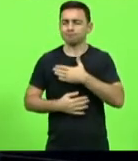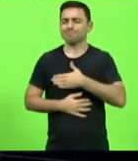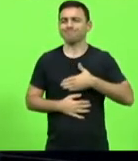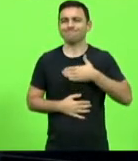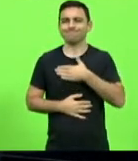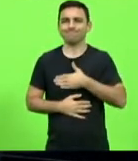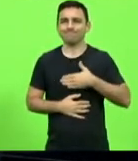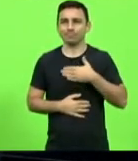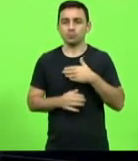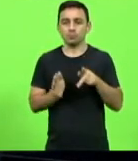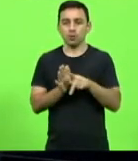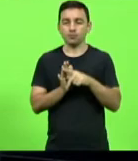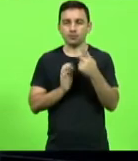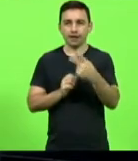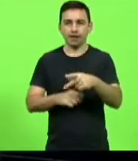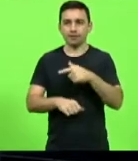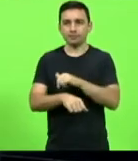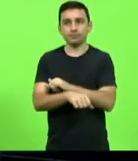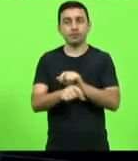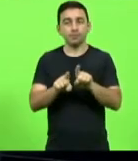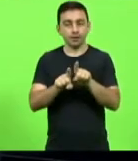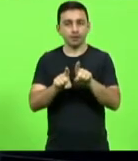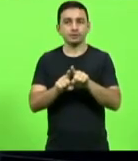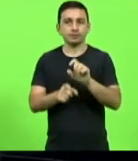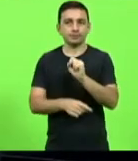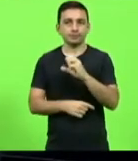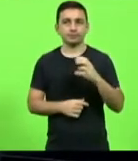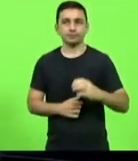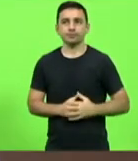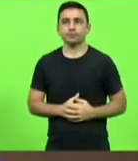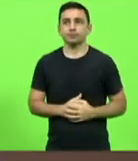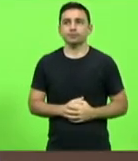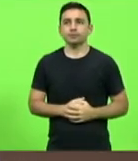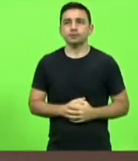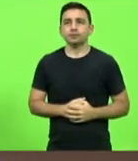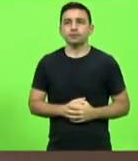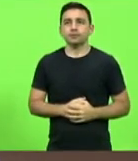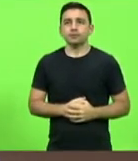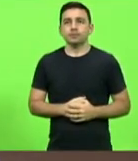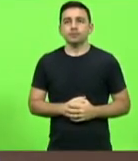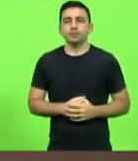sou de lá mas é um orgulho para Santa Catarina deputada Marlene